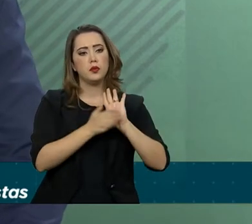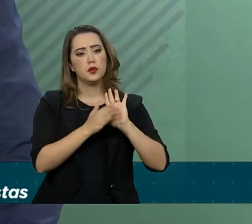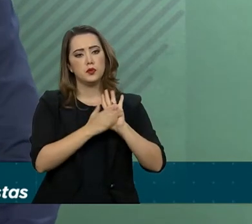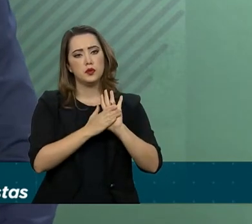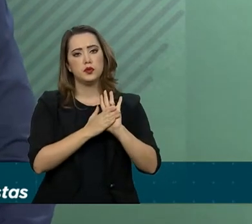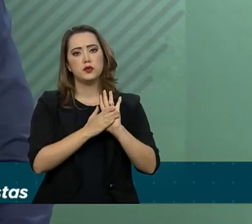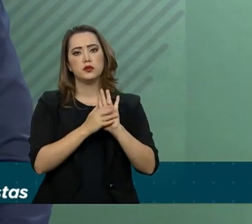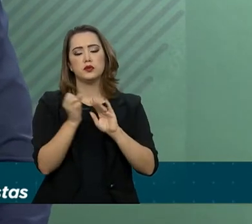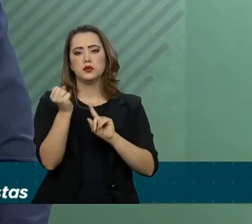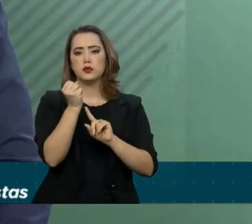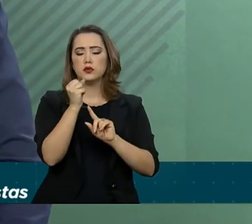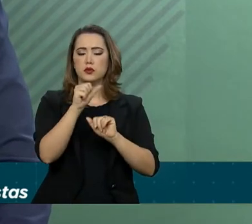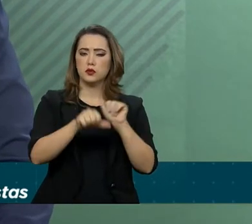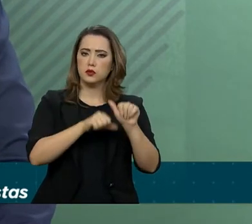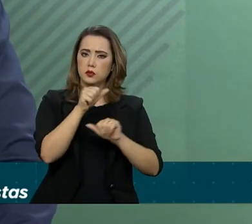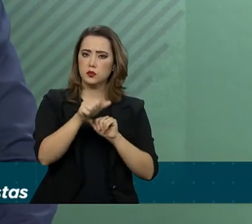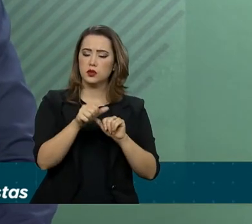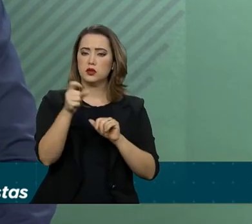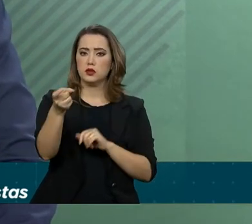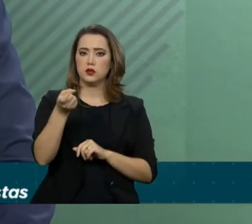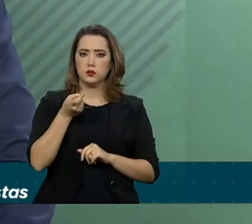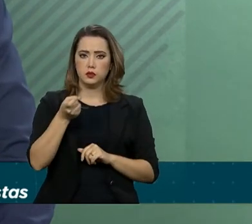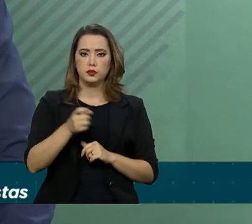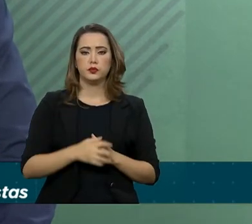da reforma tributária.